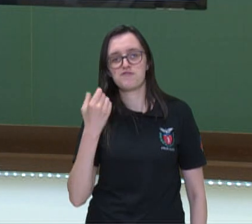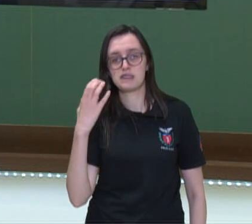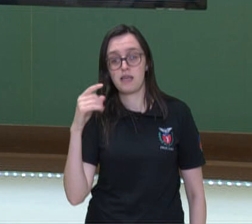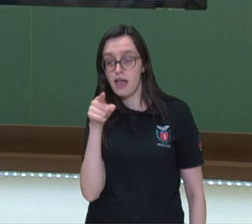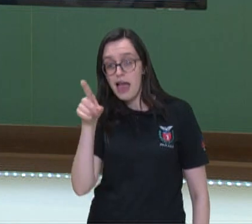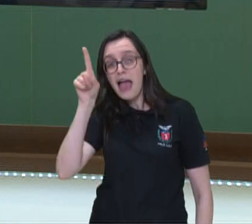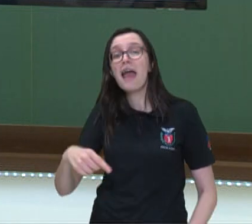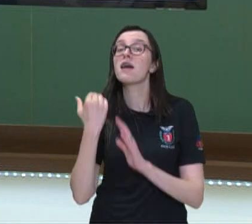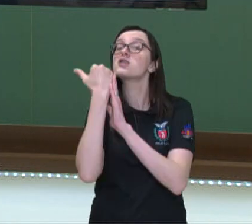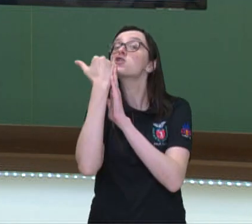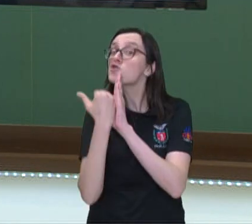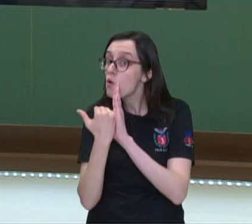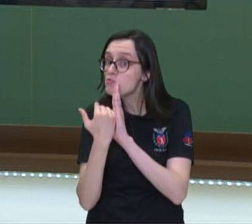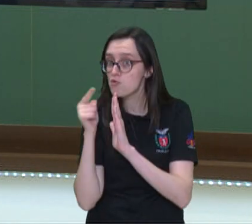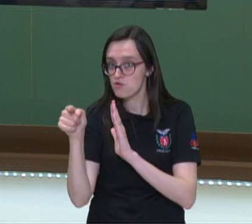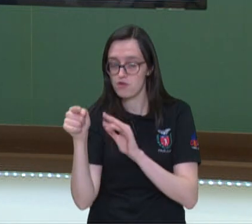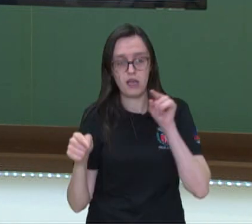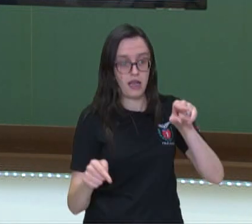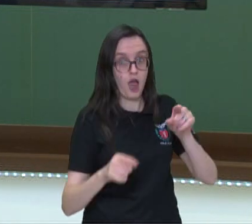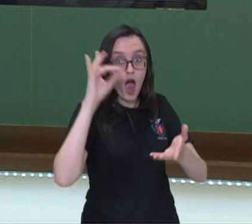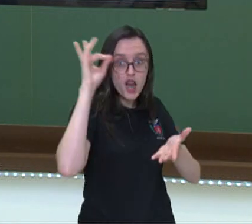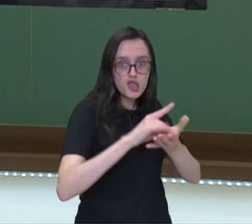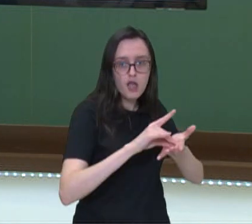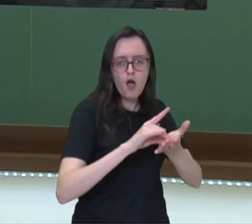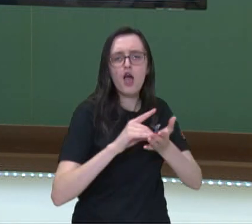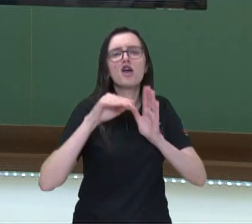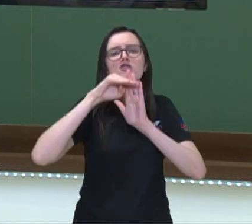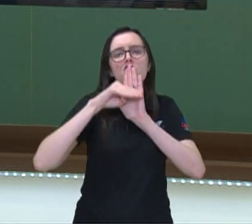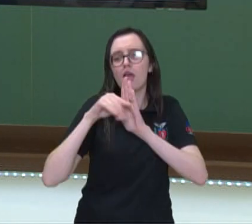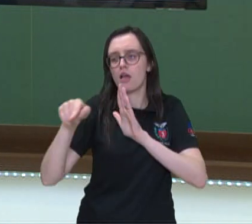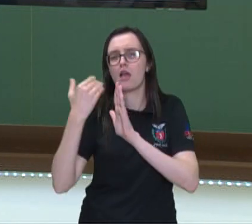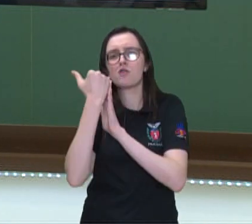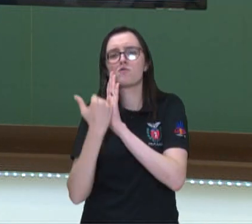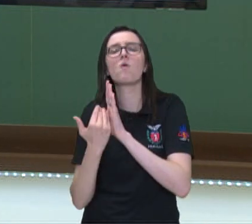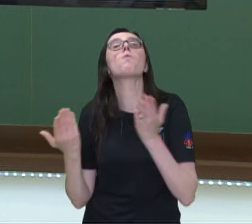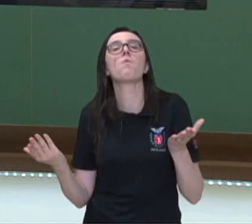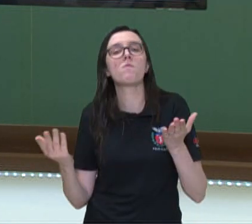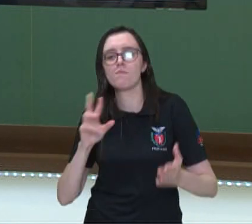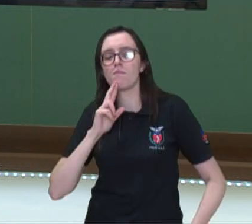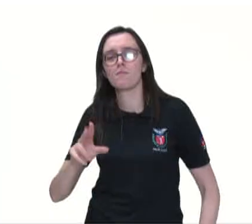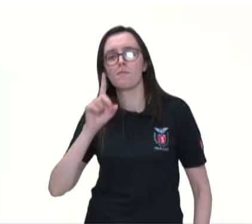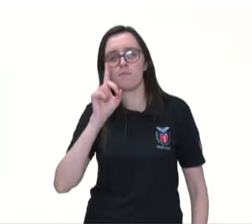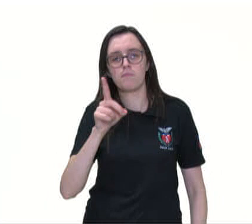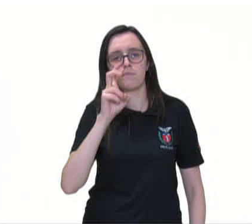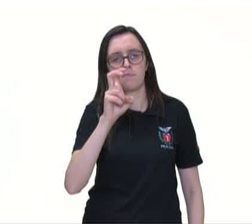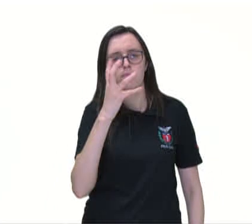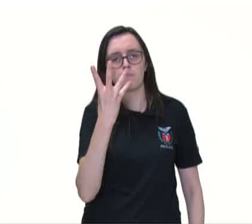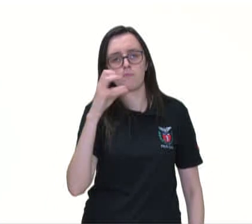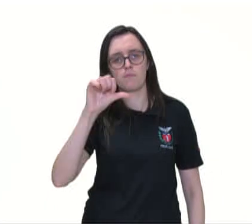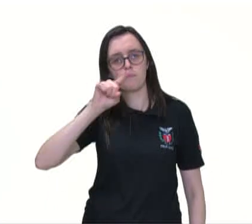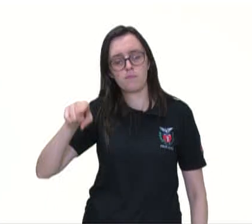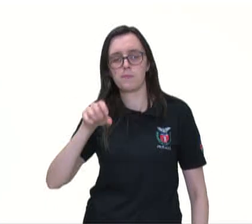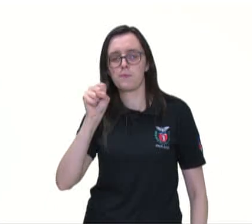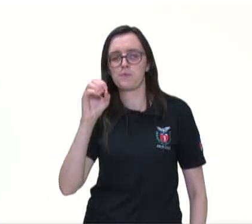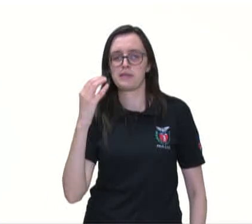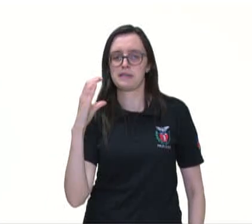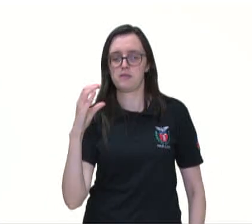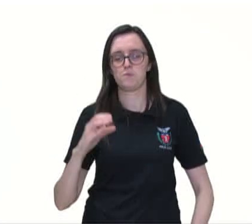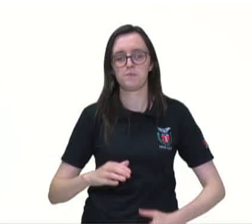Que é o preço do desconto. Tá? Então quanto que vai dar isso? R$ 1.549,80.